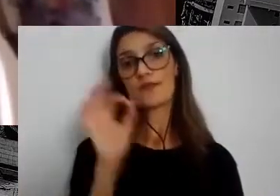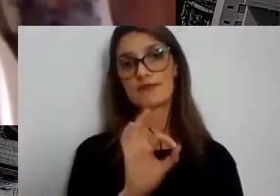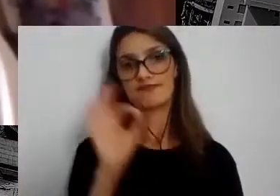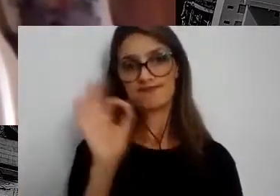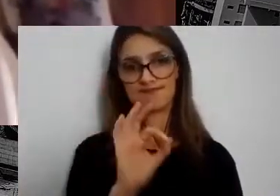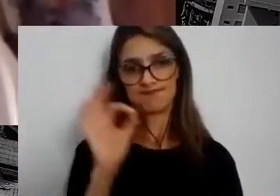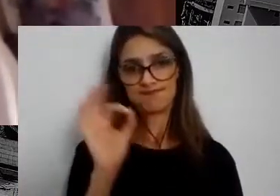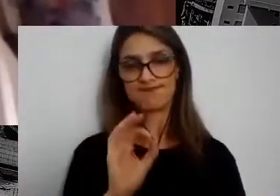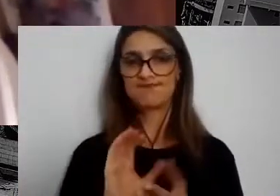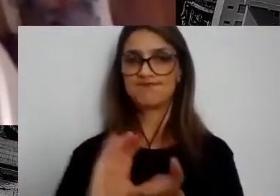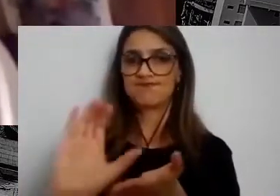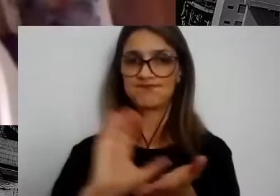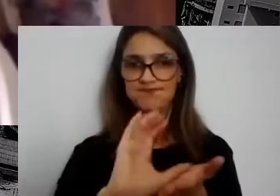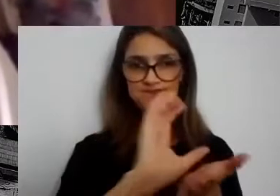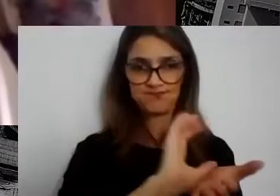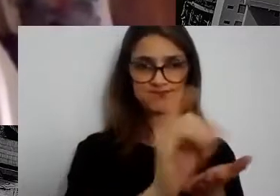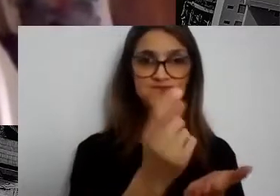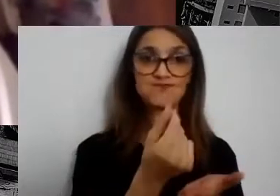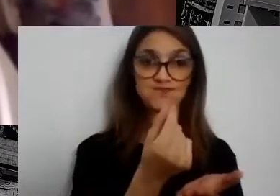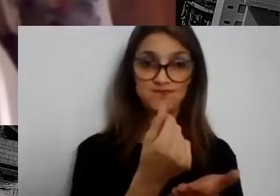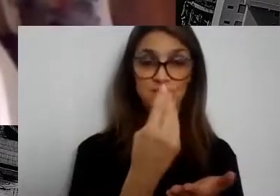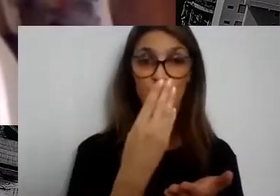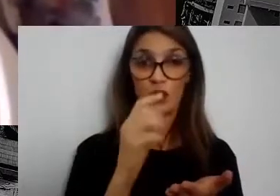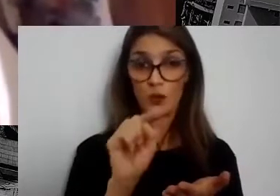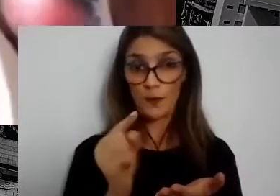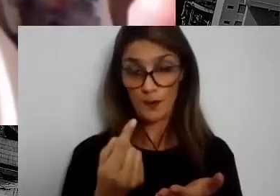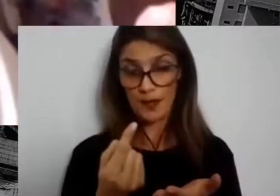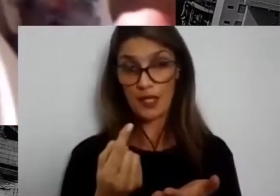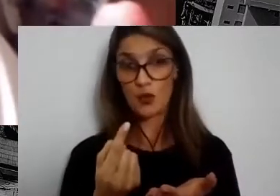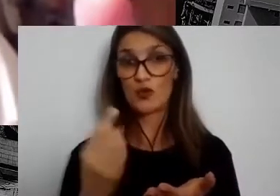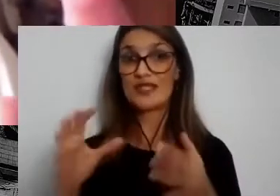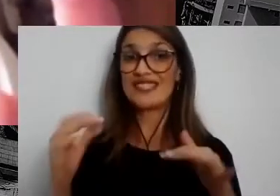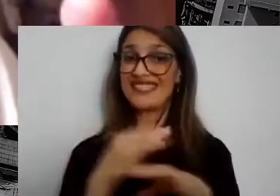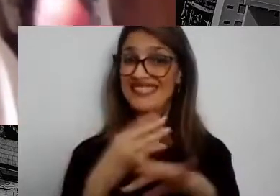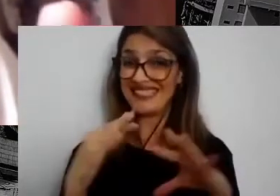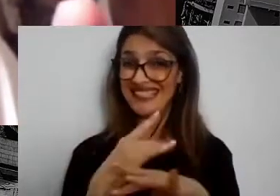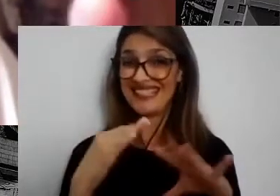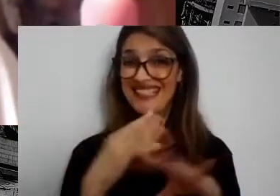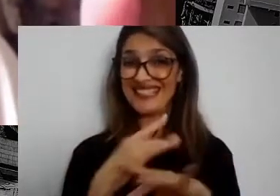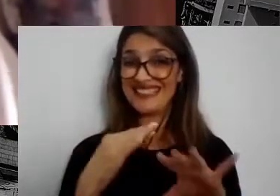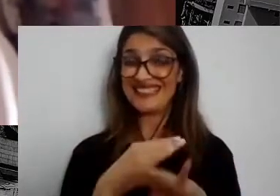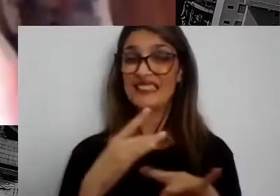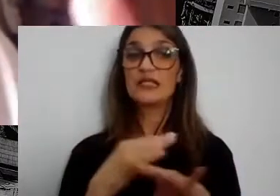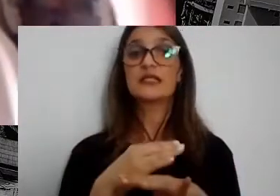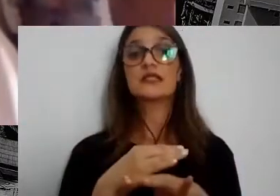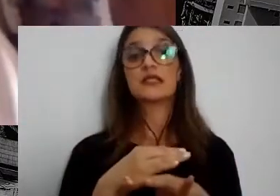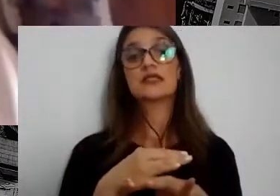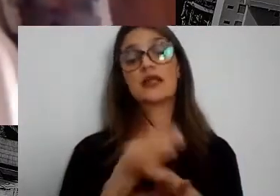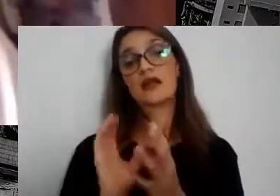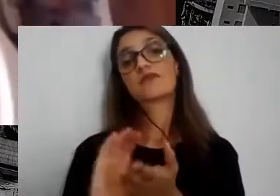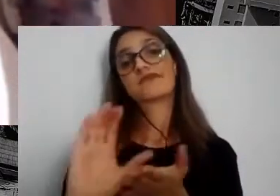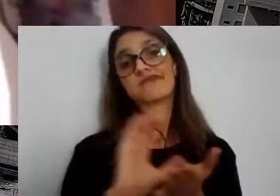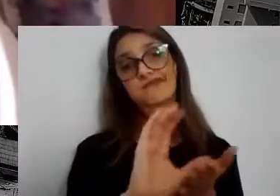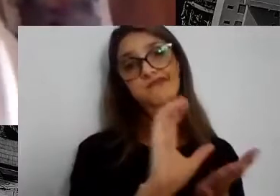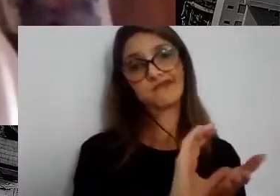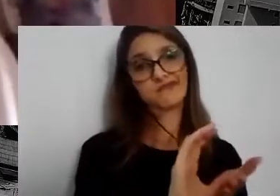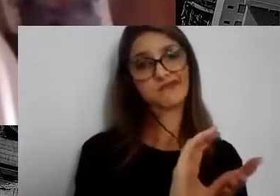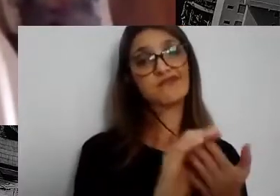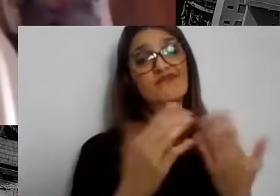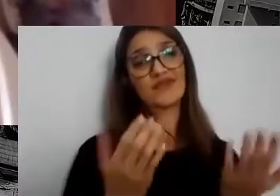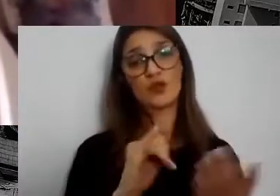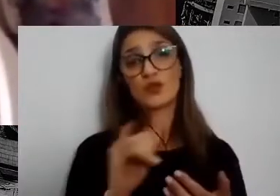investimentos nessas 4 mil médias e grandes cidades do mundo são investidos nesse tipo de solução. Então, que o Jason falou dessa